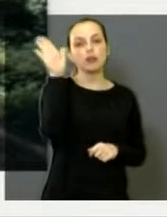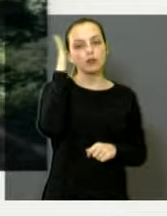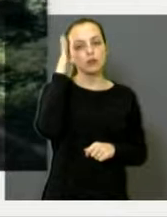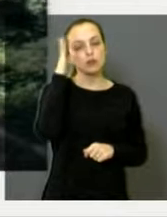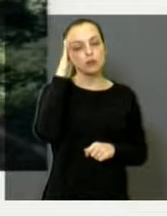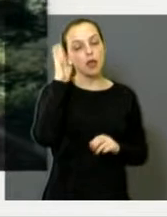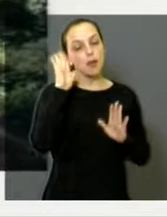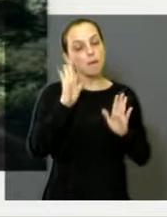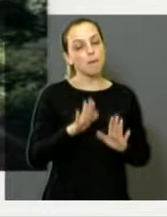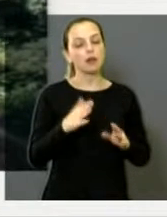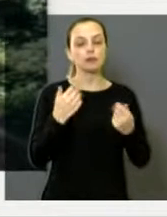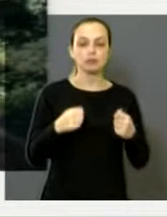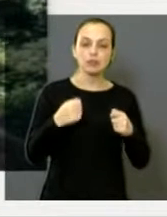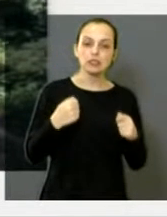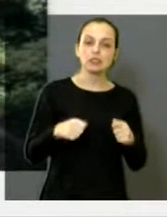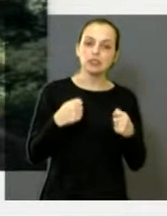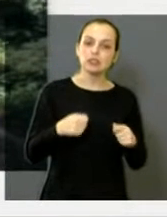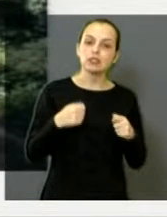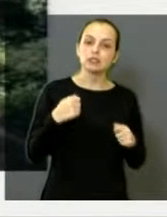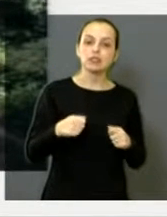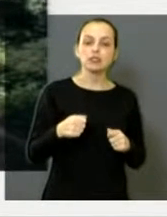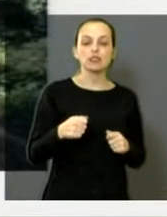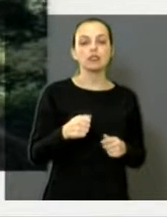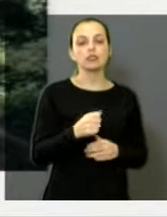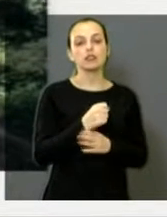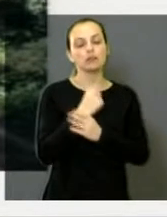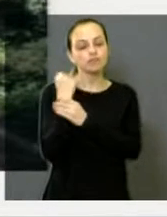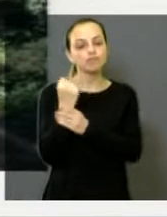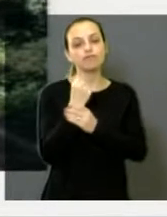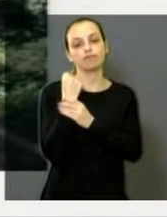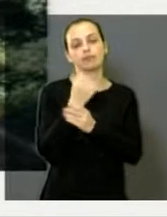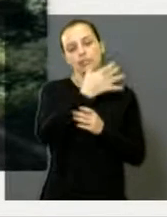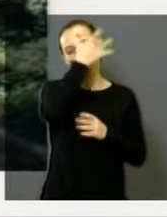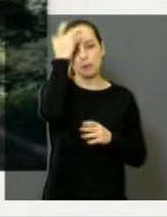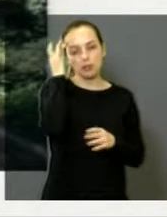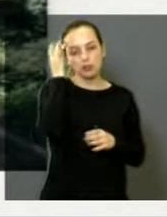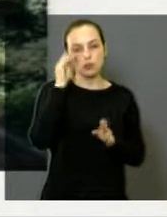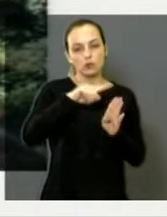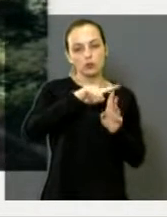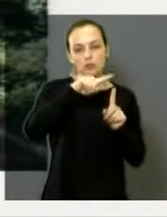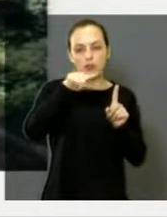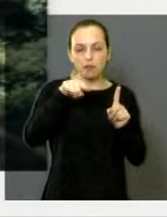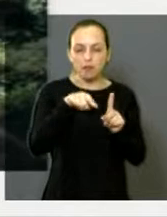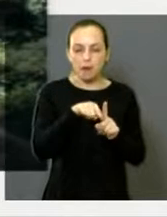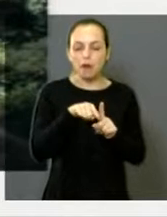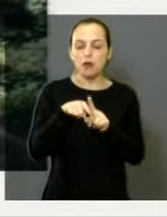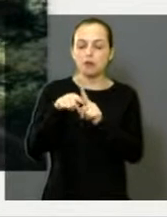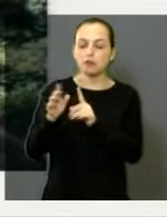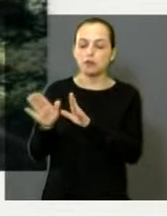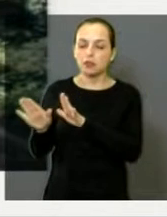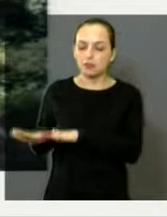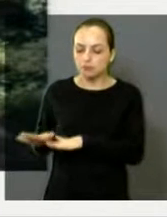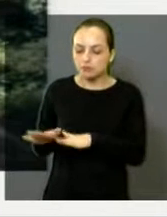conservado, porque ele é criança, é pessoas grávidas que circulam naquela região.